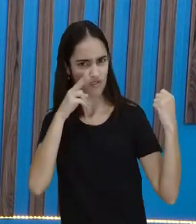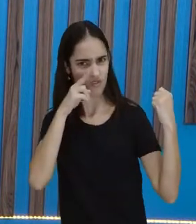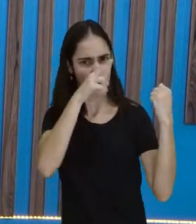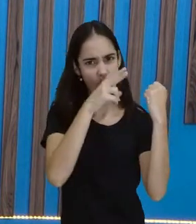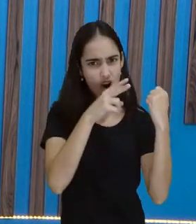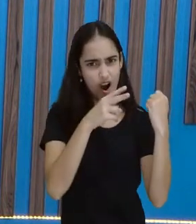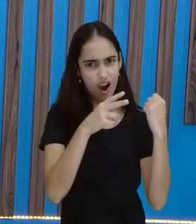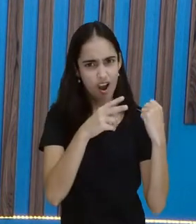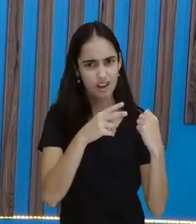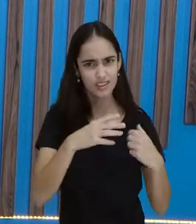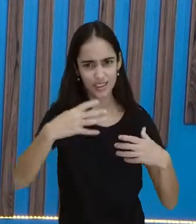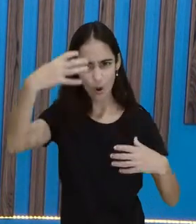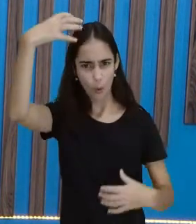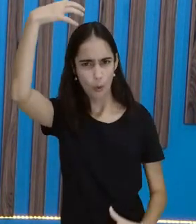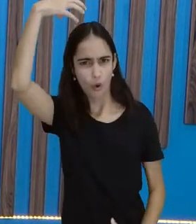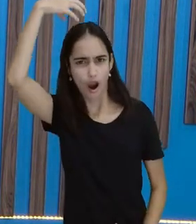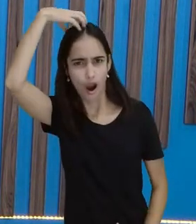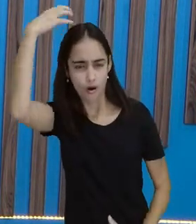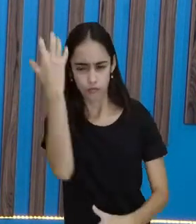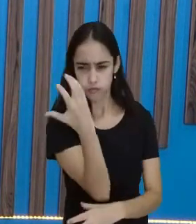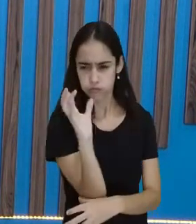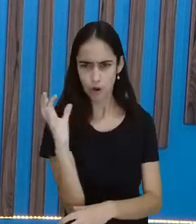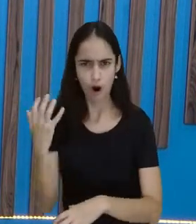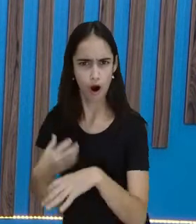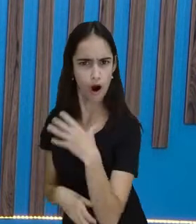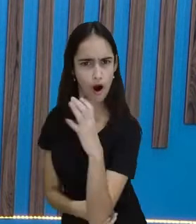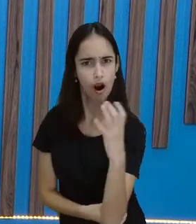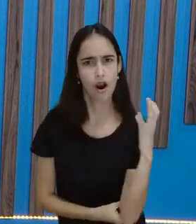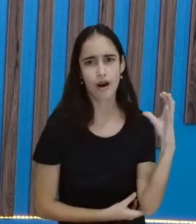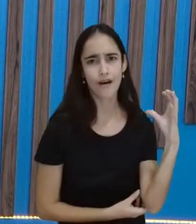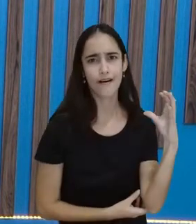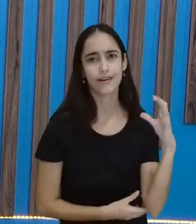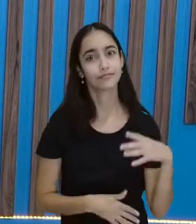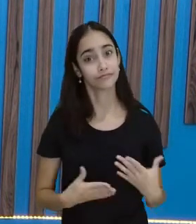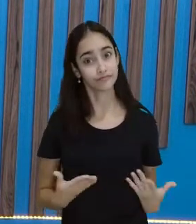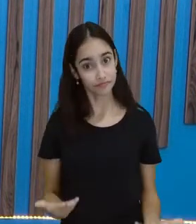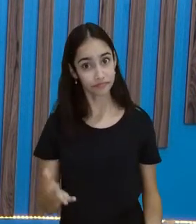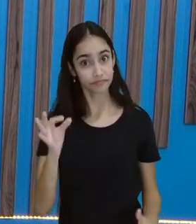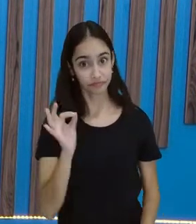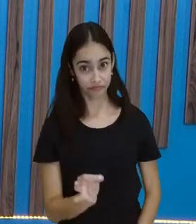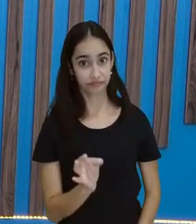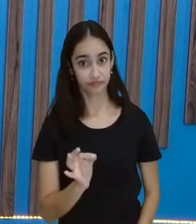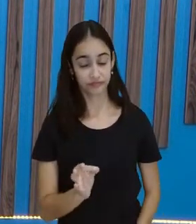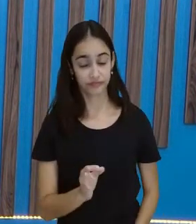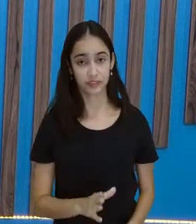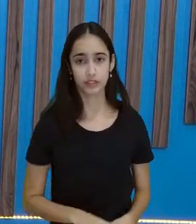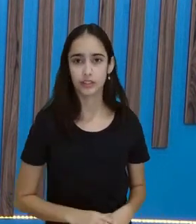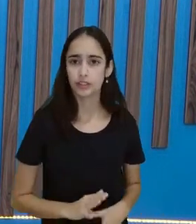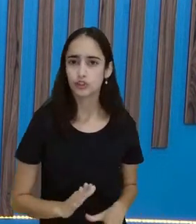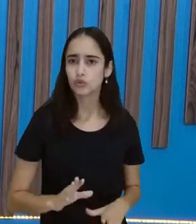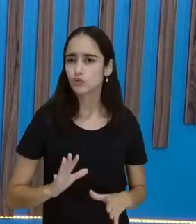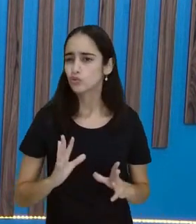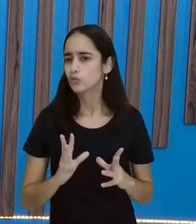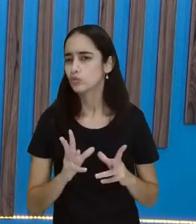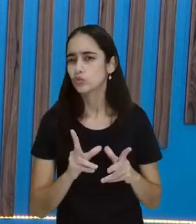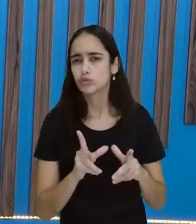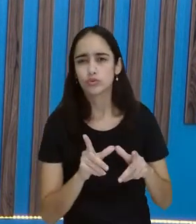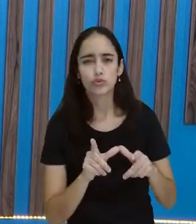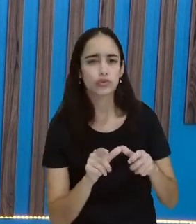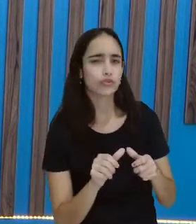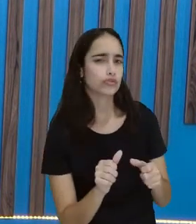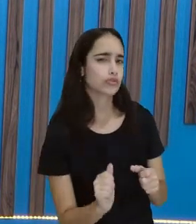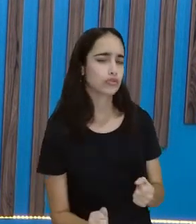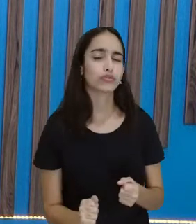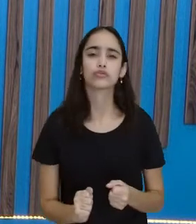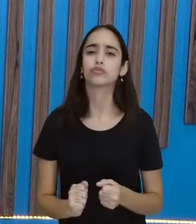selva, não é? É o detentor da força, certo? Em toda história que você ouvir,